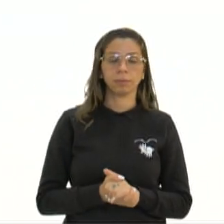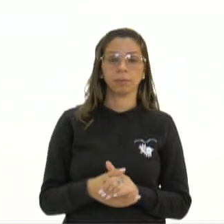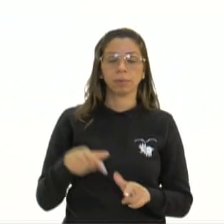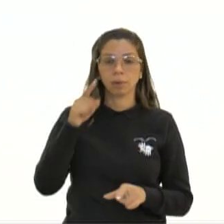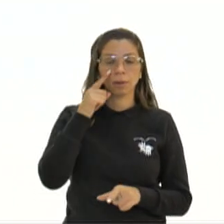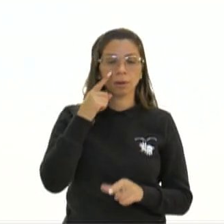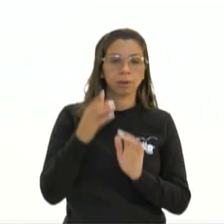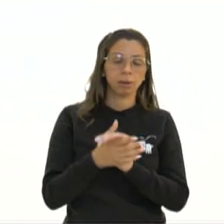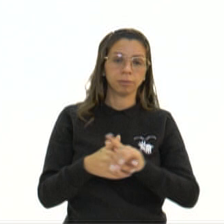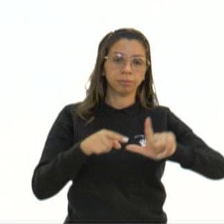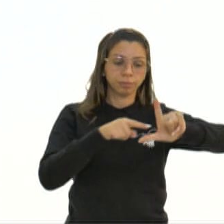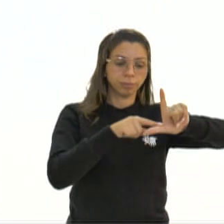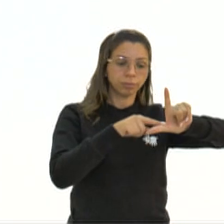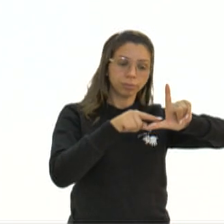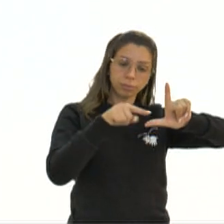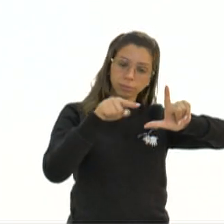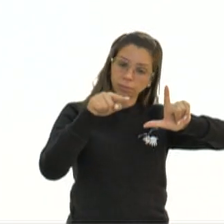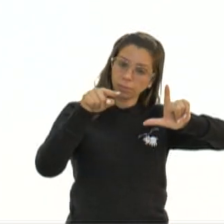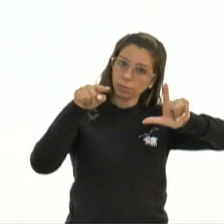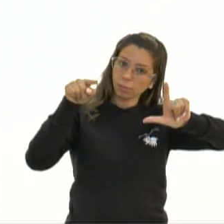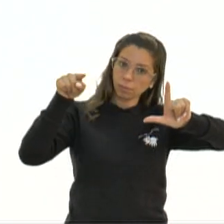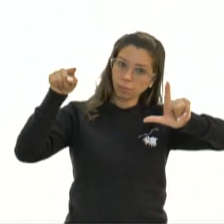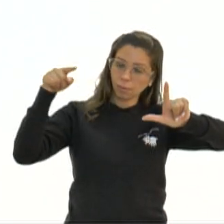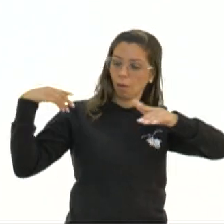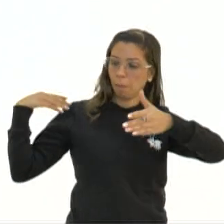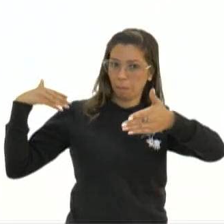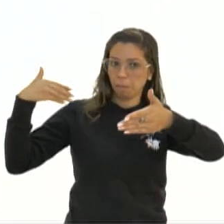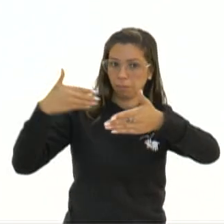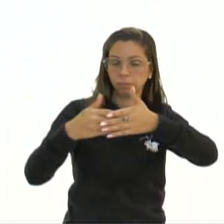tempo aqui, de 80 até 2022, projeção, né.